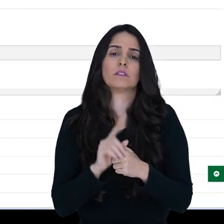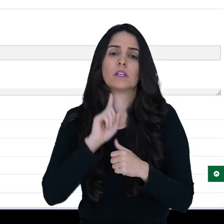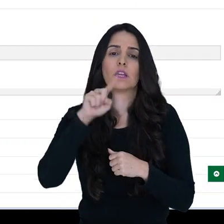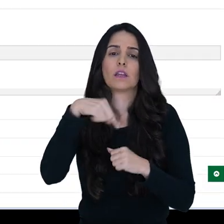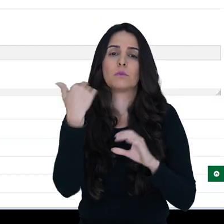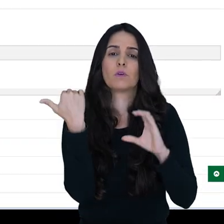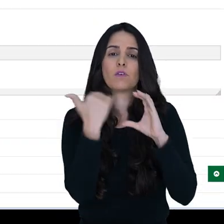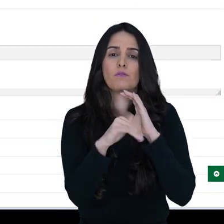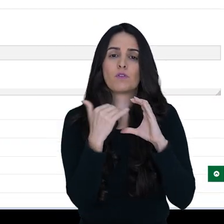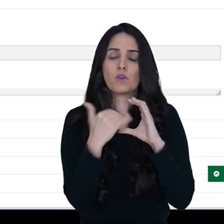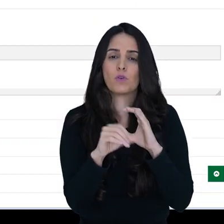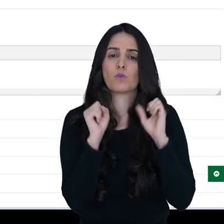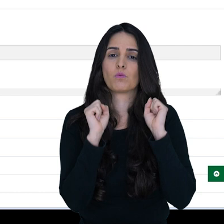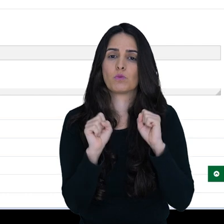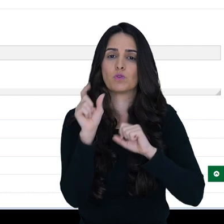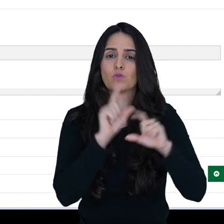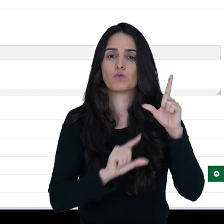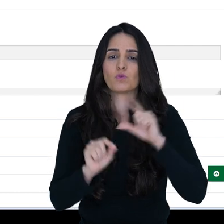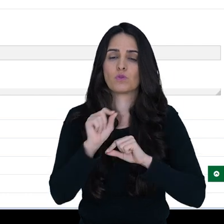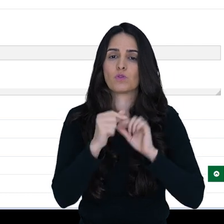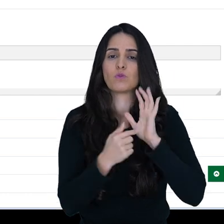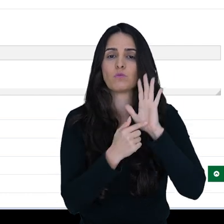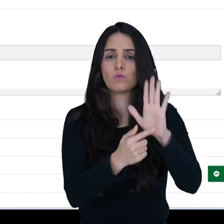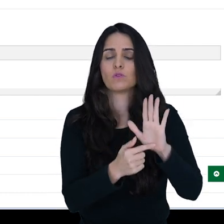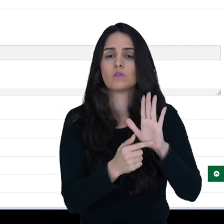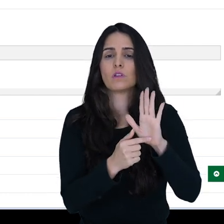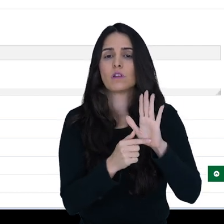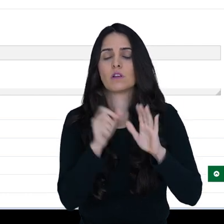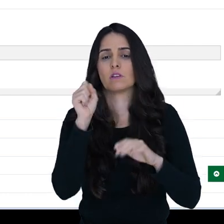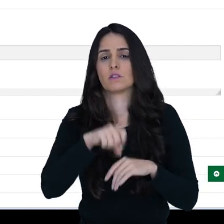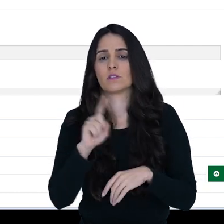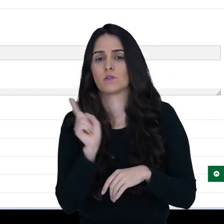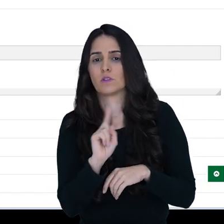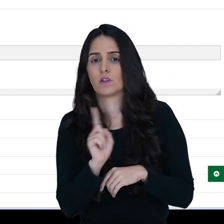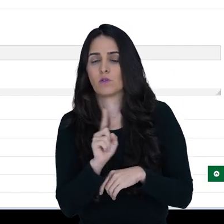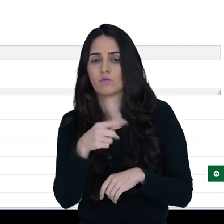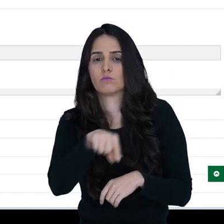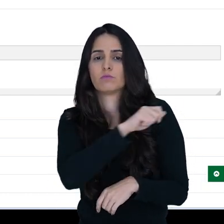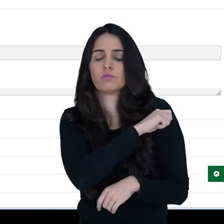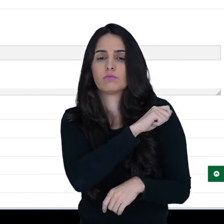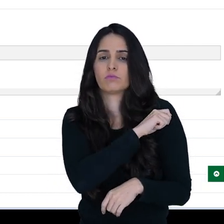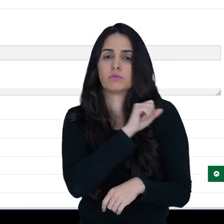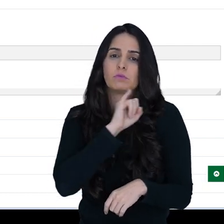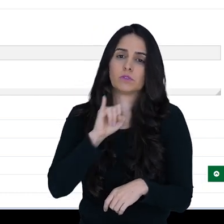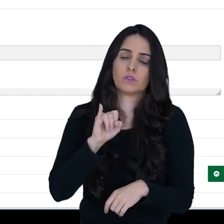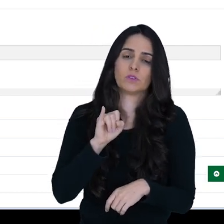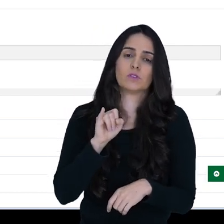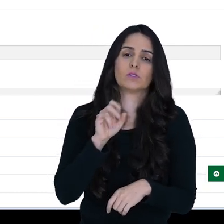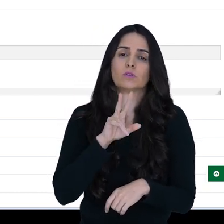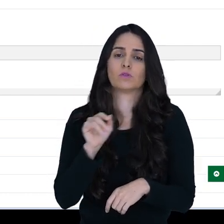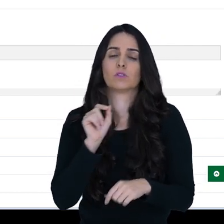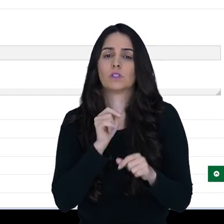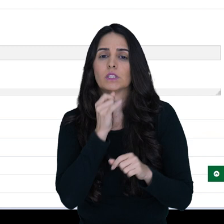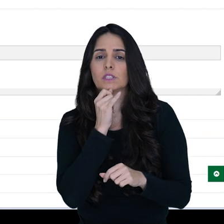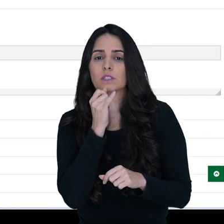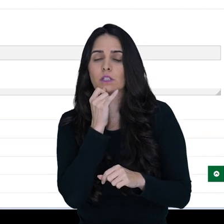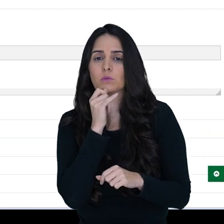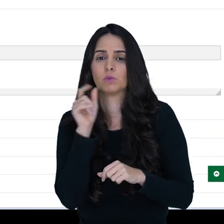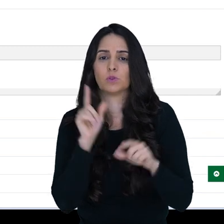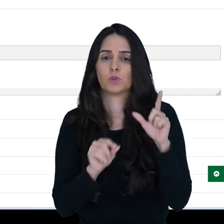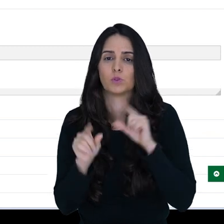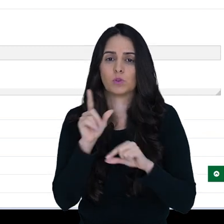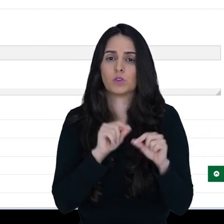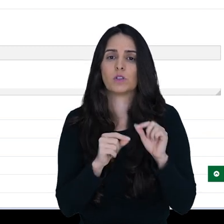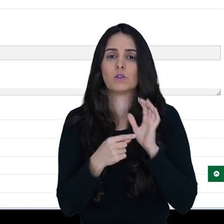Nessa configuração de após o envio, eu posso escolher se eu vou mostrar uma página de análise para o estudante. E se eu vou,